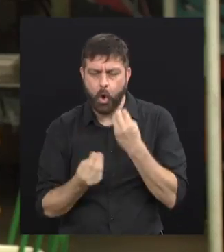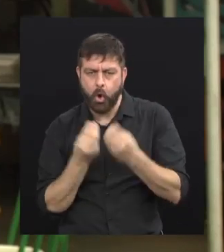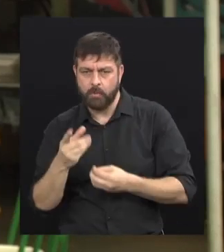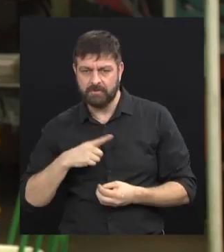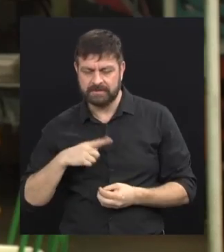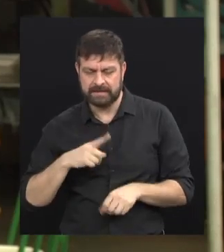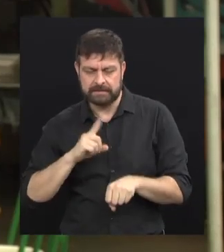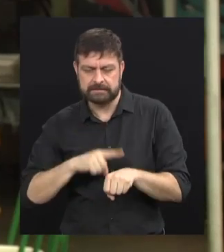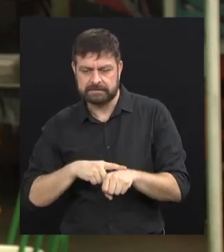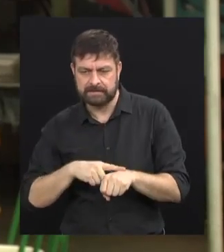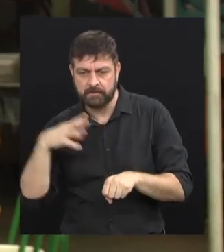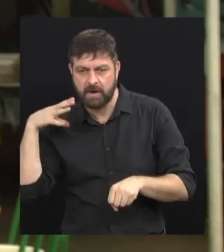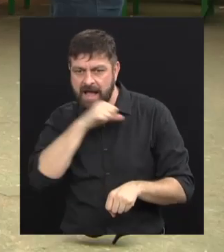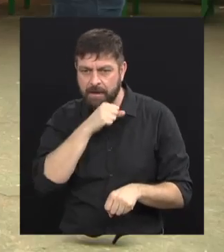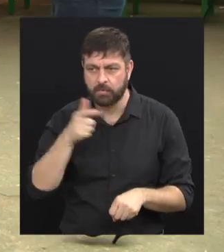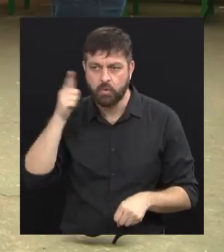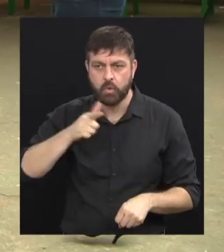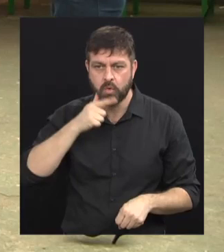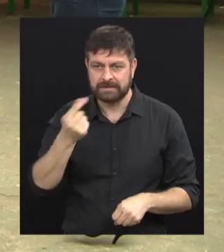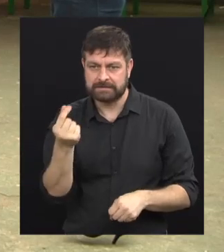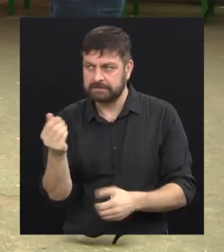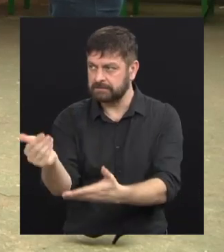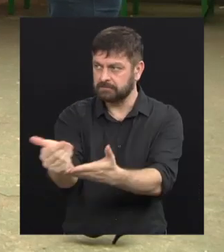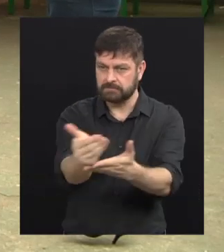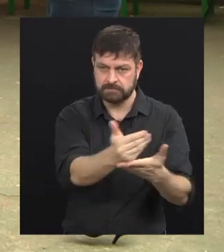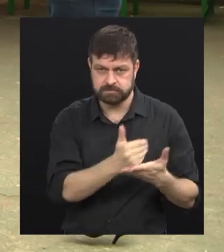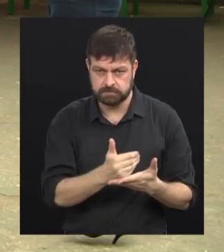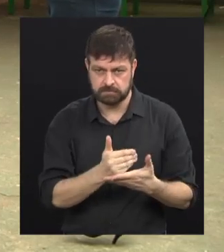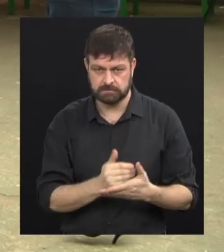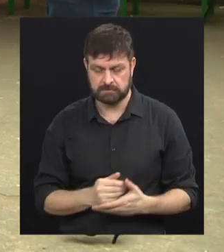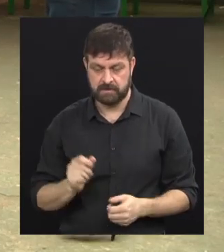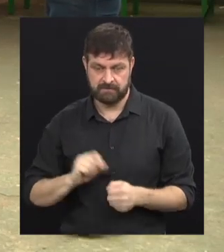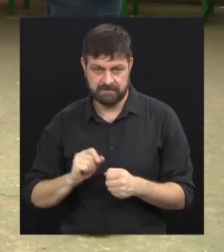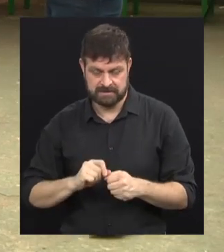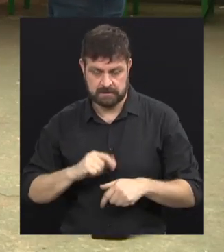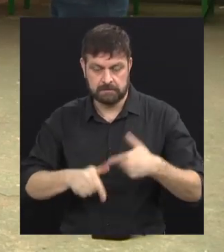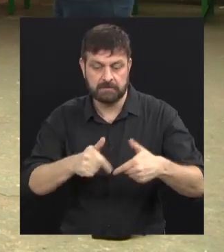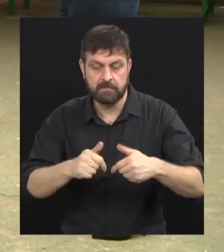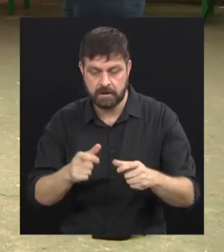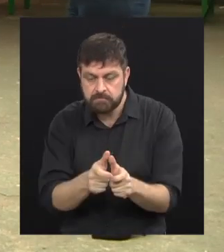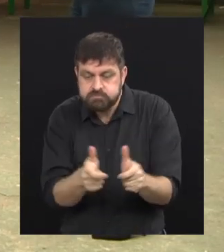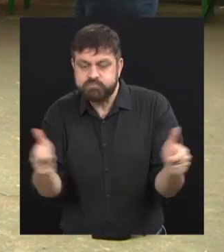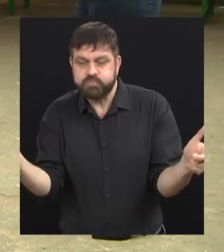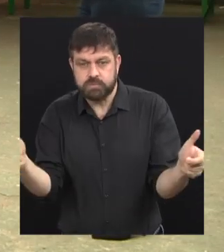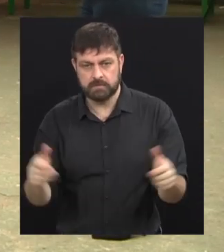a curto e médio prazo de planejamento para crescimento de trabalho de vocês?